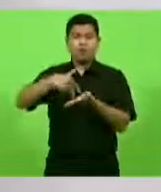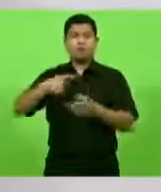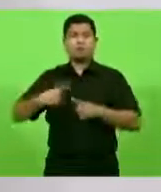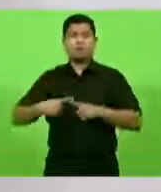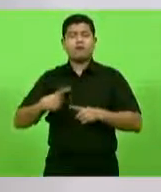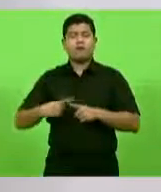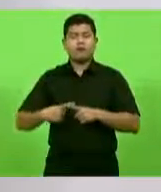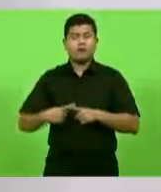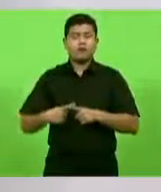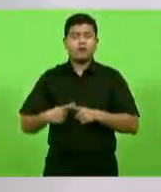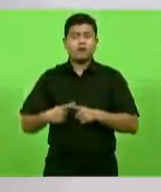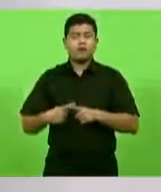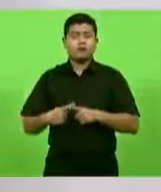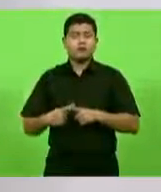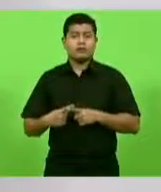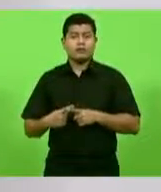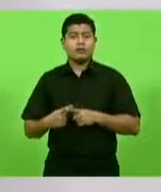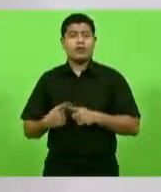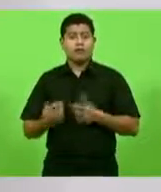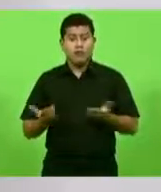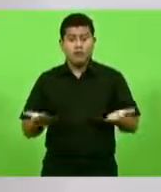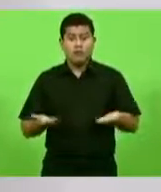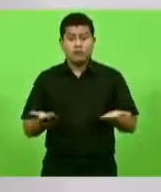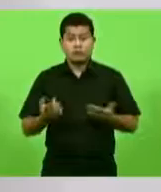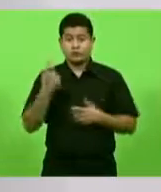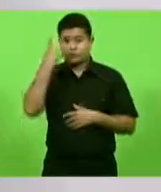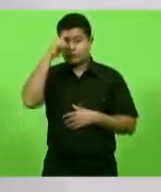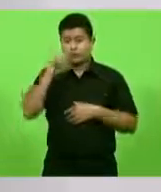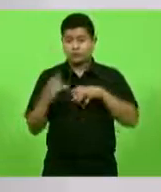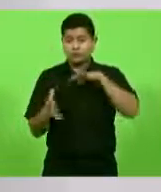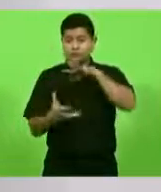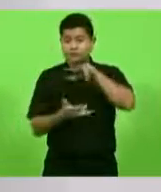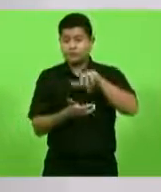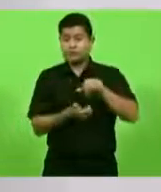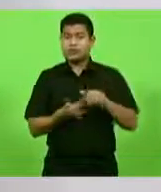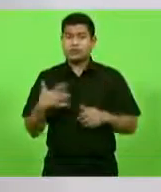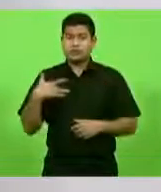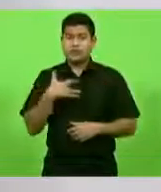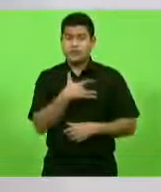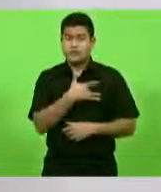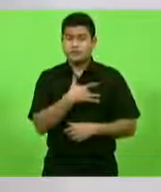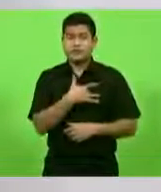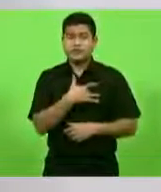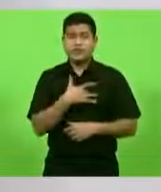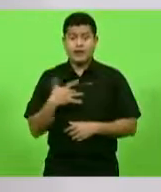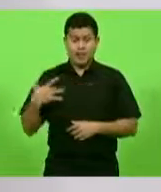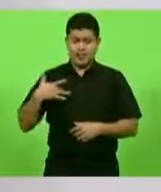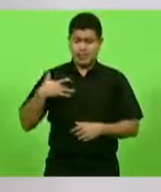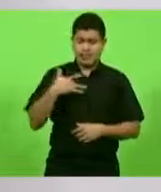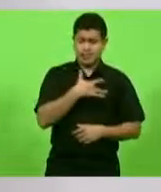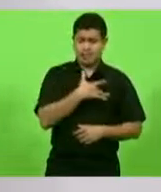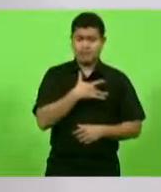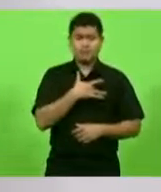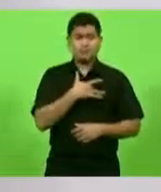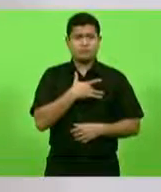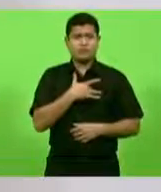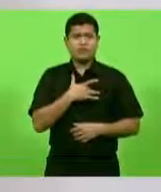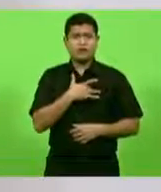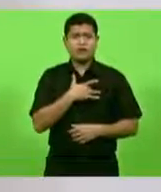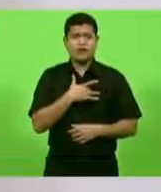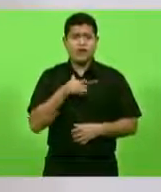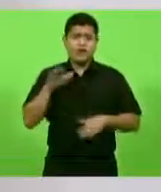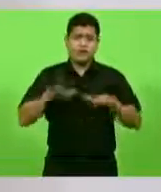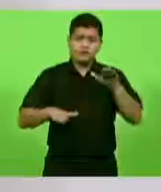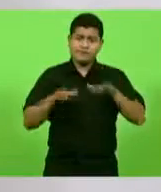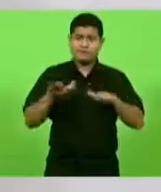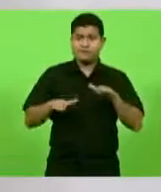está relacionado também ao dia de hoje, que é o dia mundial da saúde. A saúde, nem sempre, quando você está, você